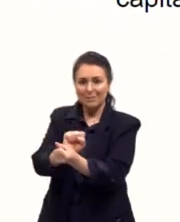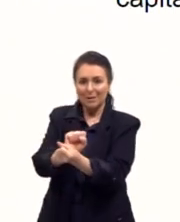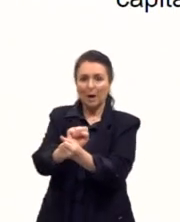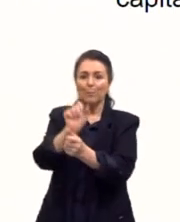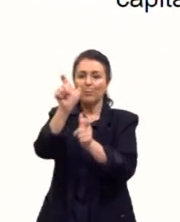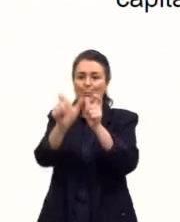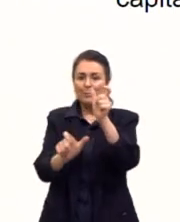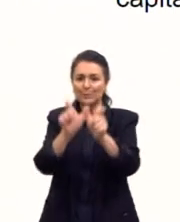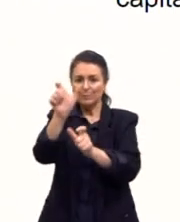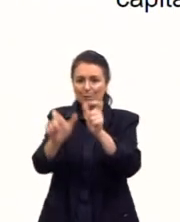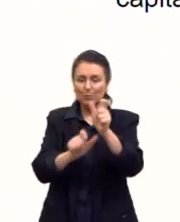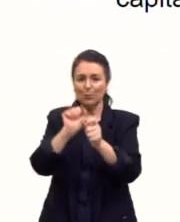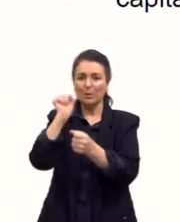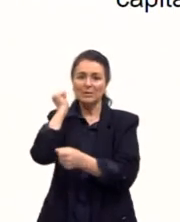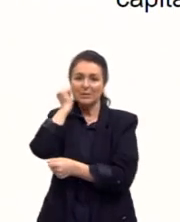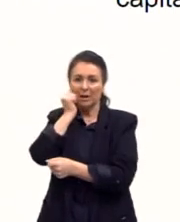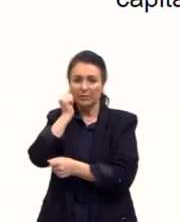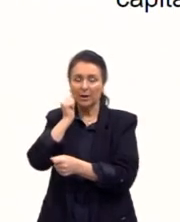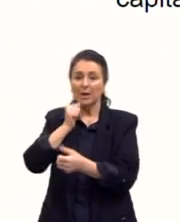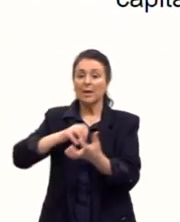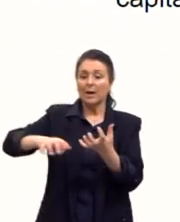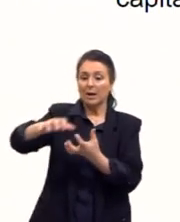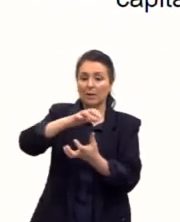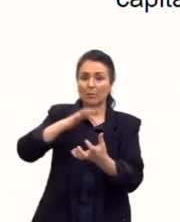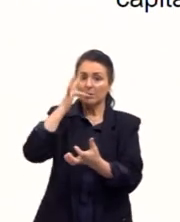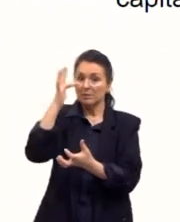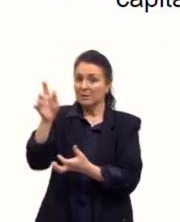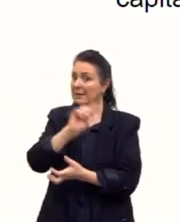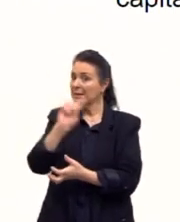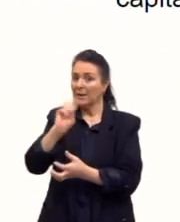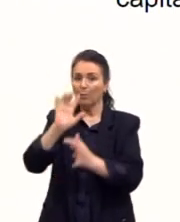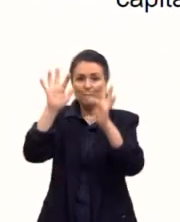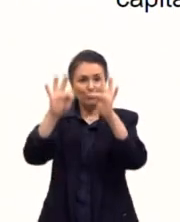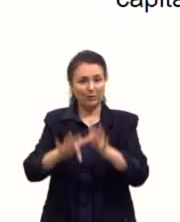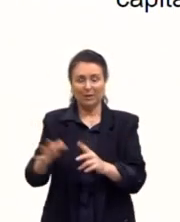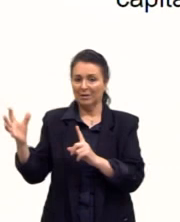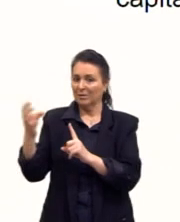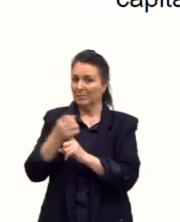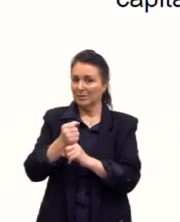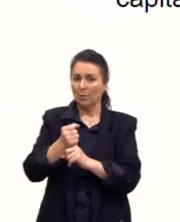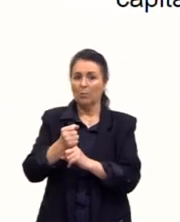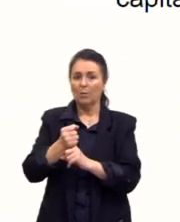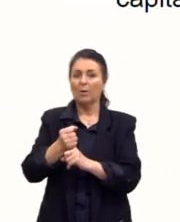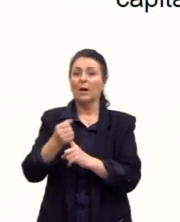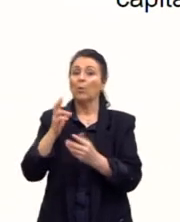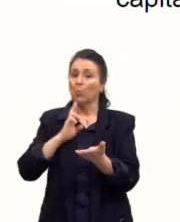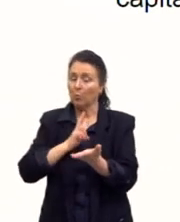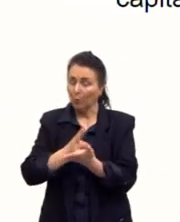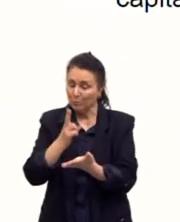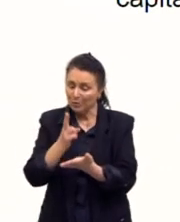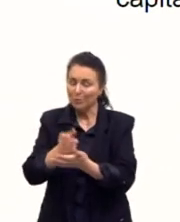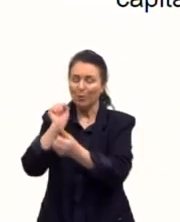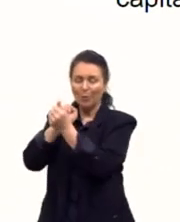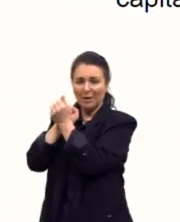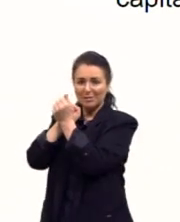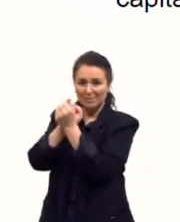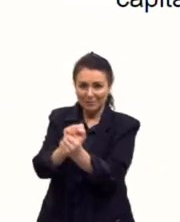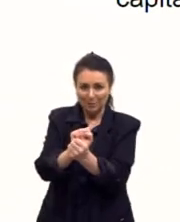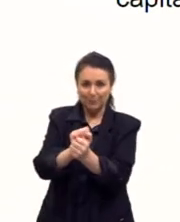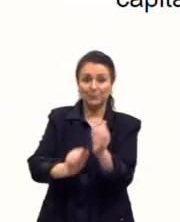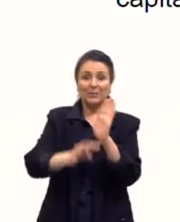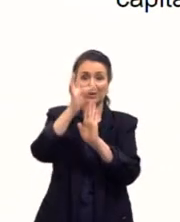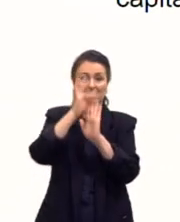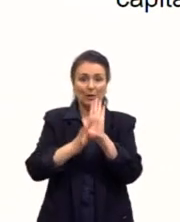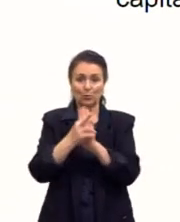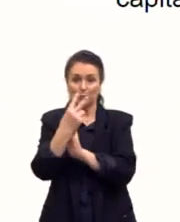própria Revolução Francesa não acabou com essa dominação. Ela abriu caminho para continuar com essa escravidão. No texto 2.